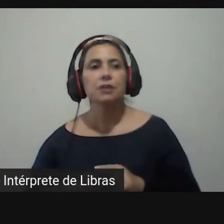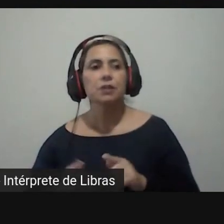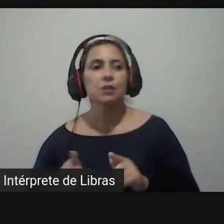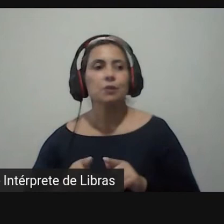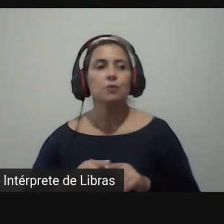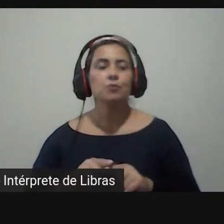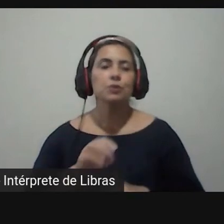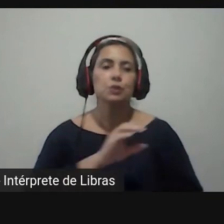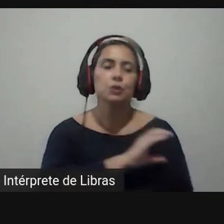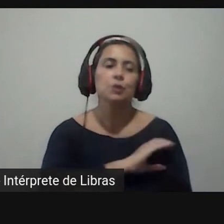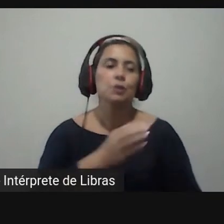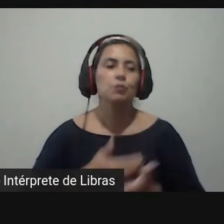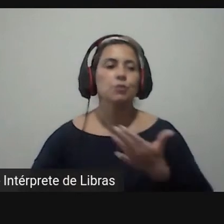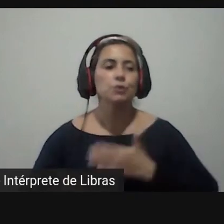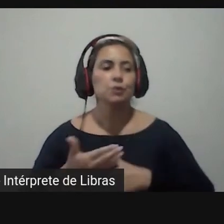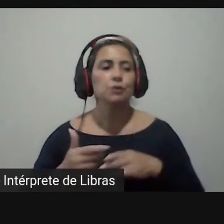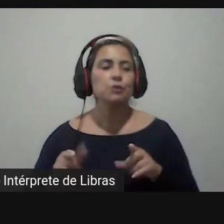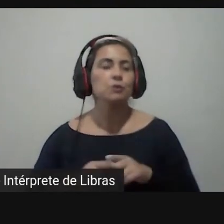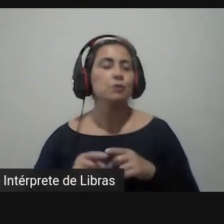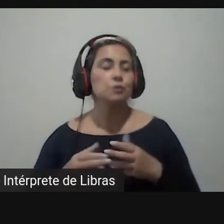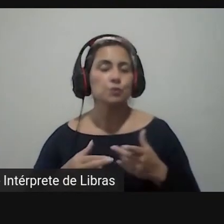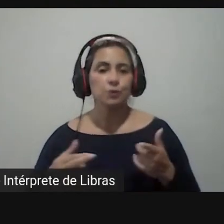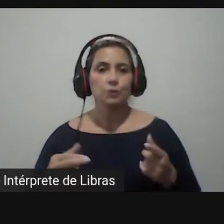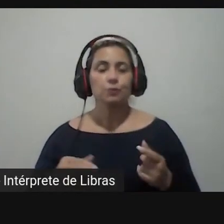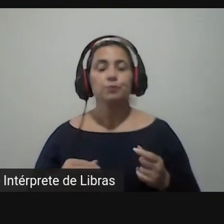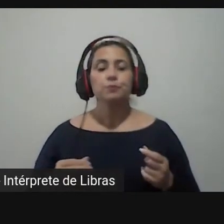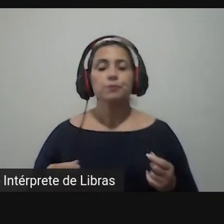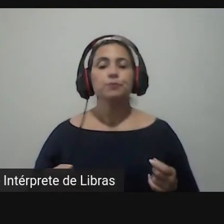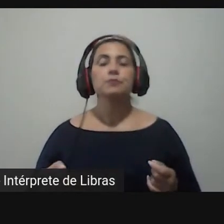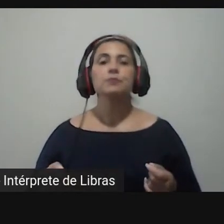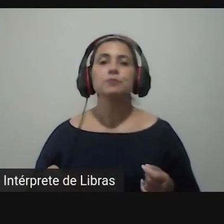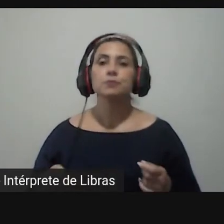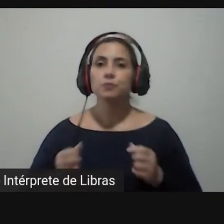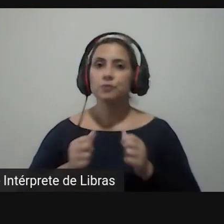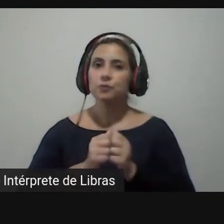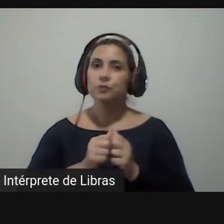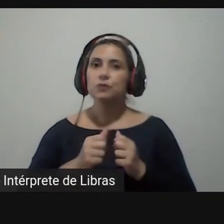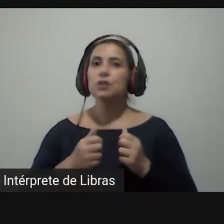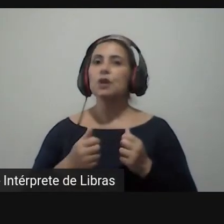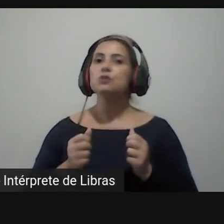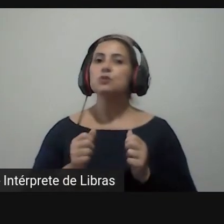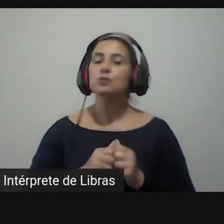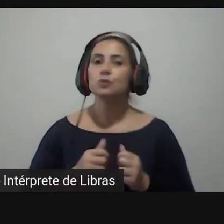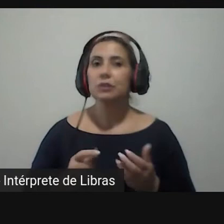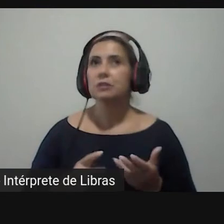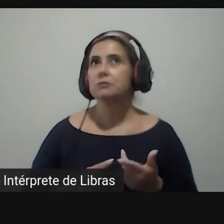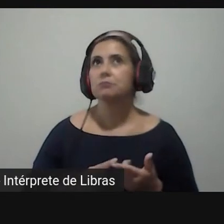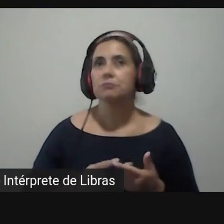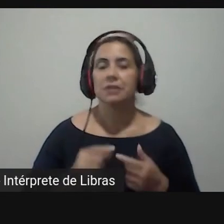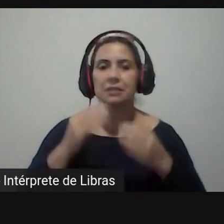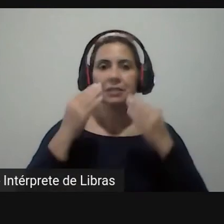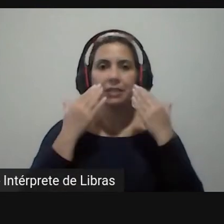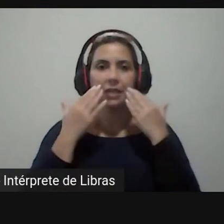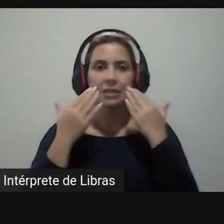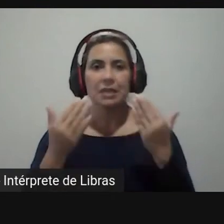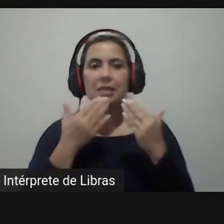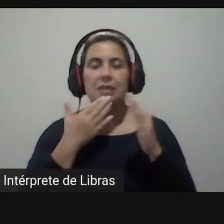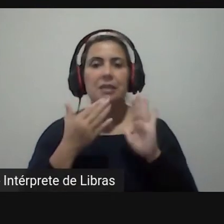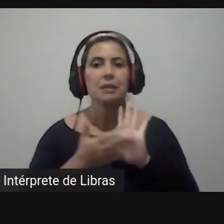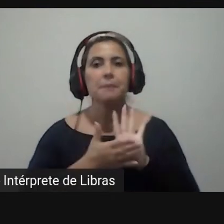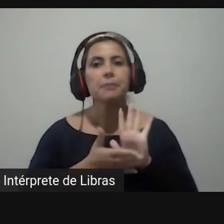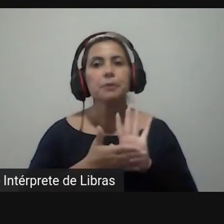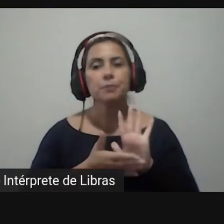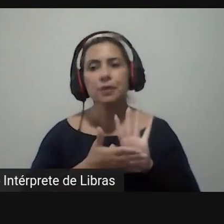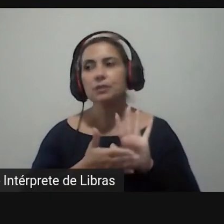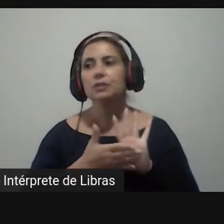coordenações muitos departamentos então assim juntando uma coisa com outra a apresentação da proposta tinha